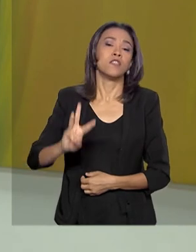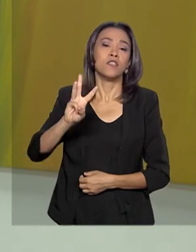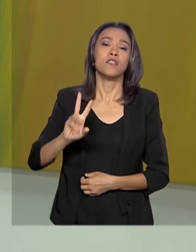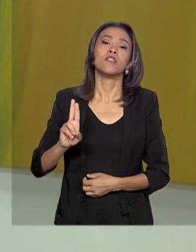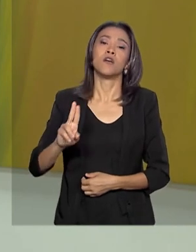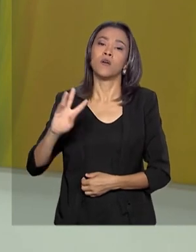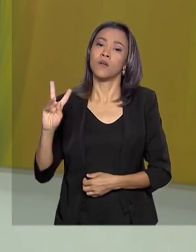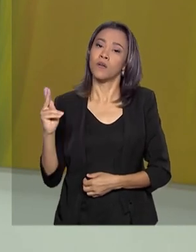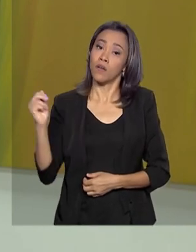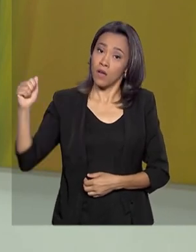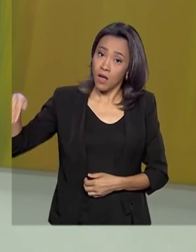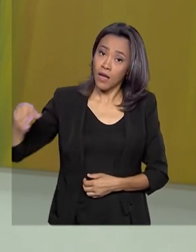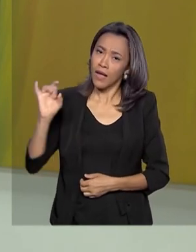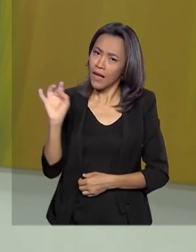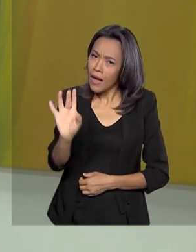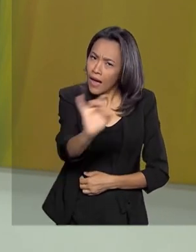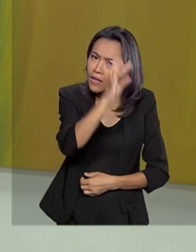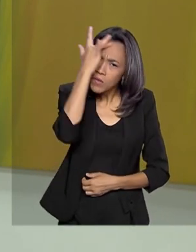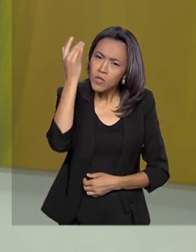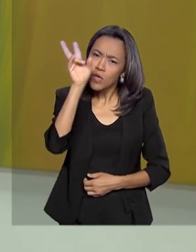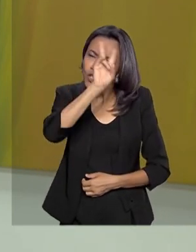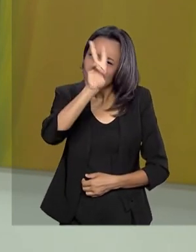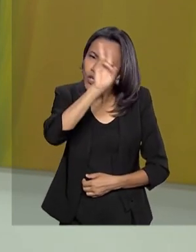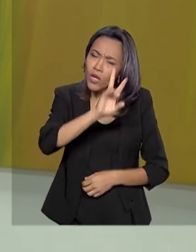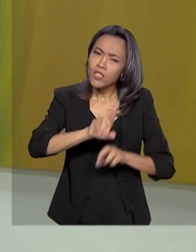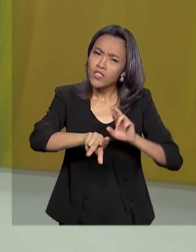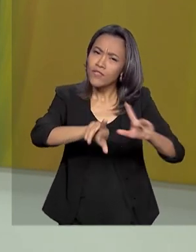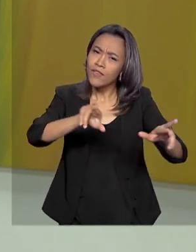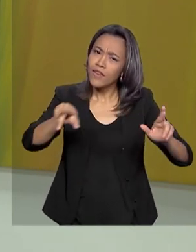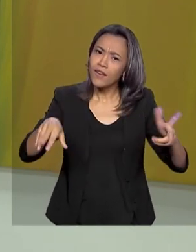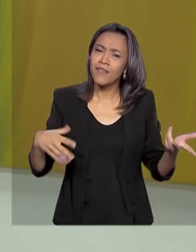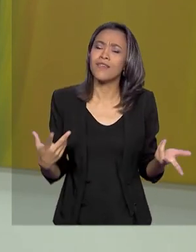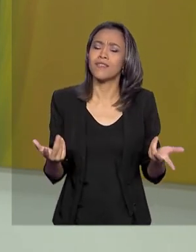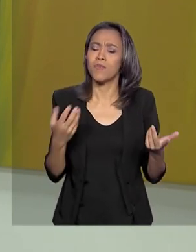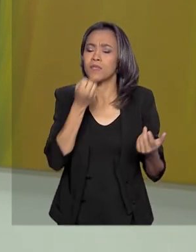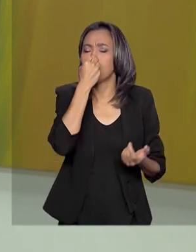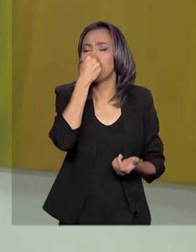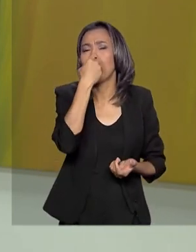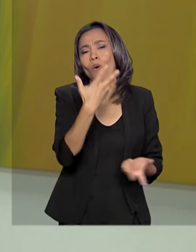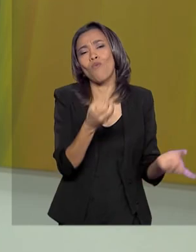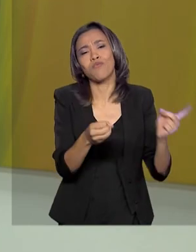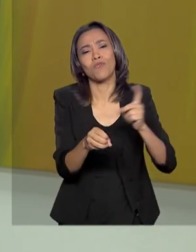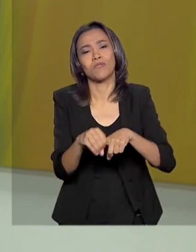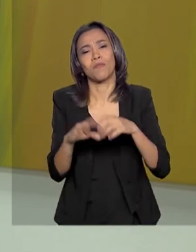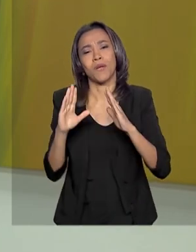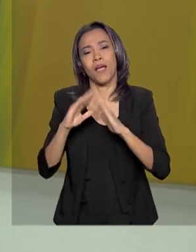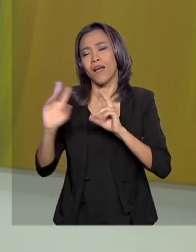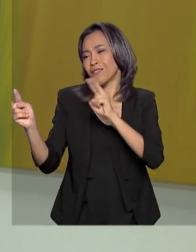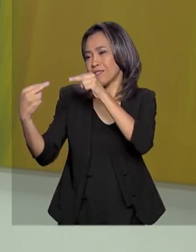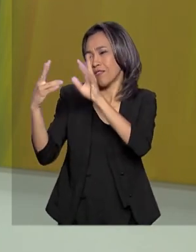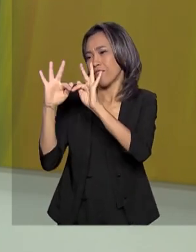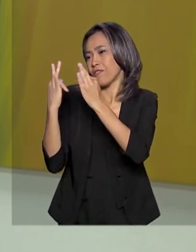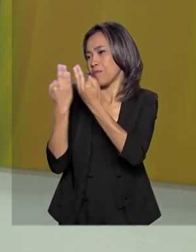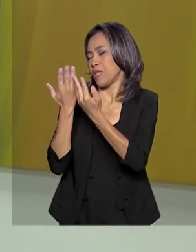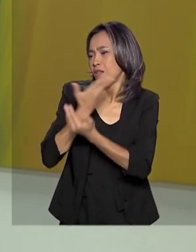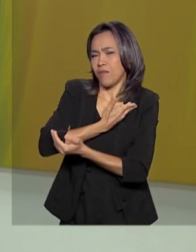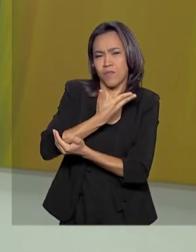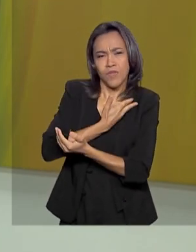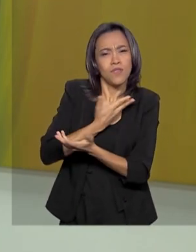com uma história diferente. Mas é muito bom retornar para casa, encontrar a família, os amigos, as atividades.